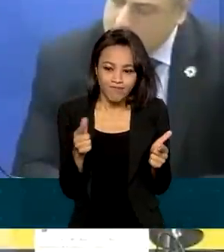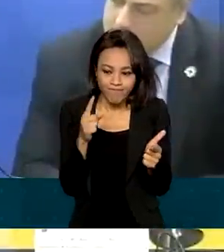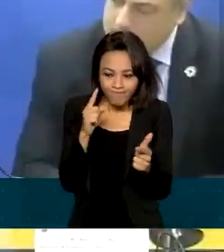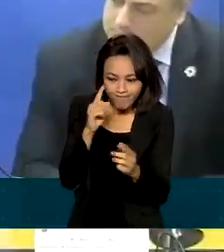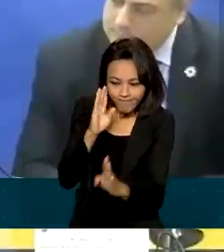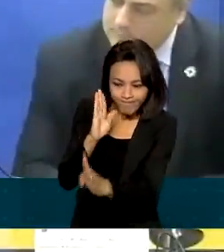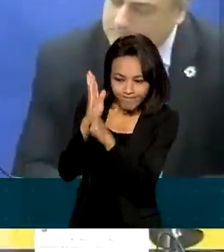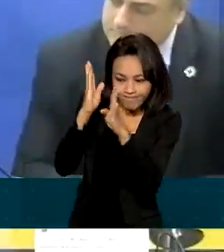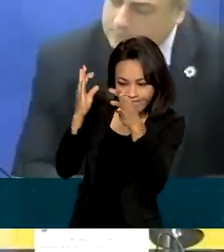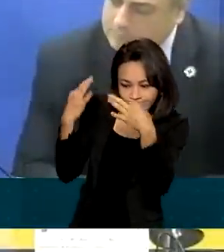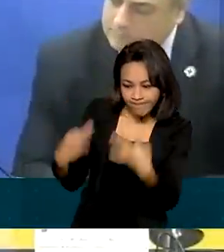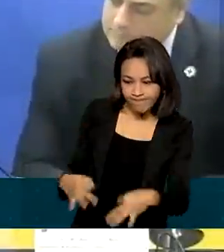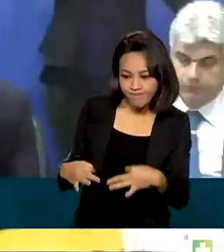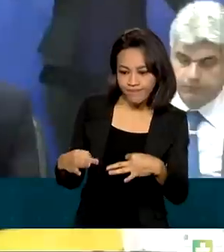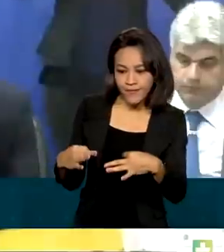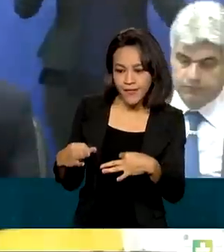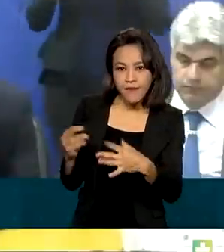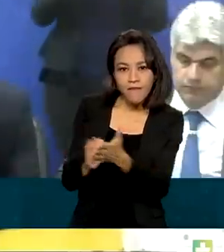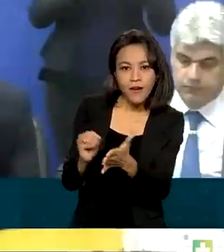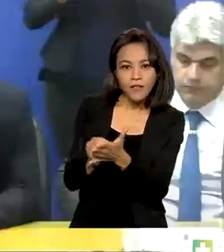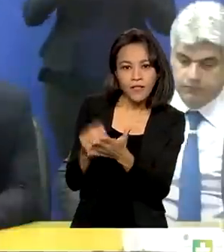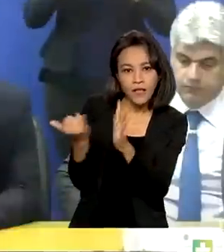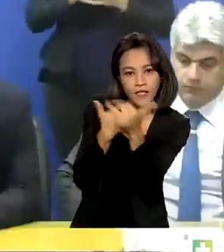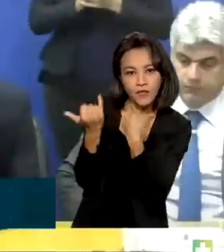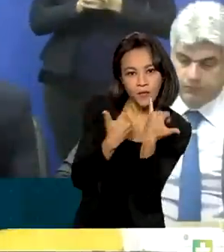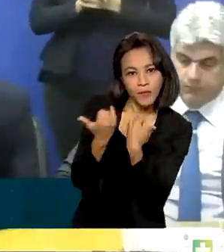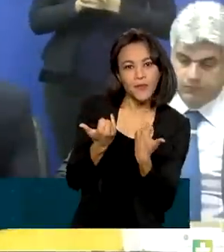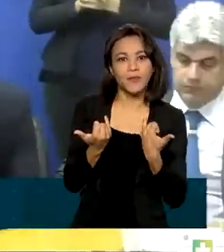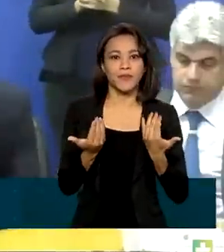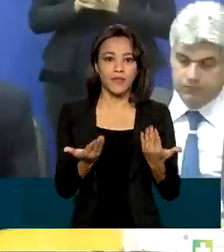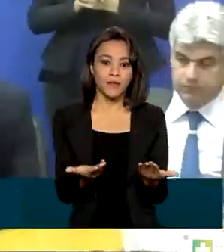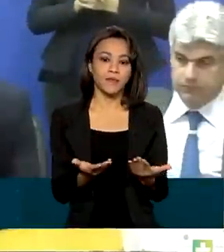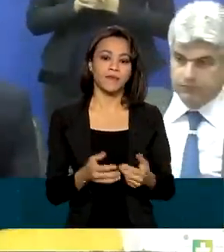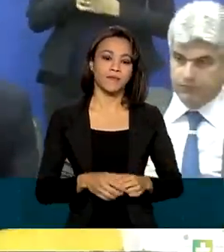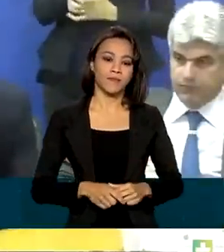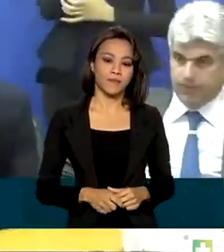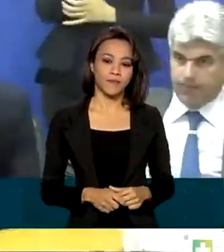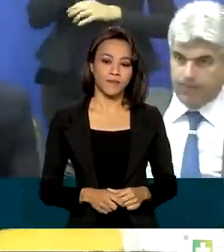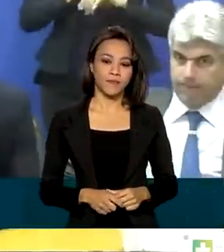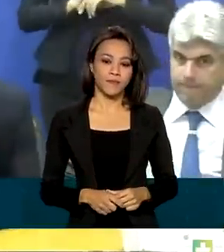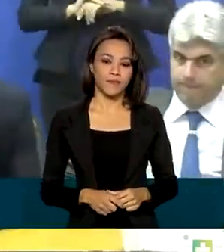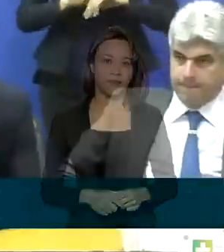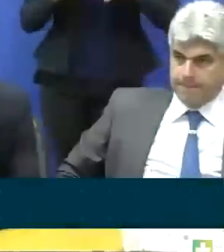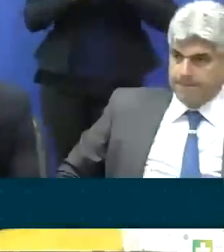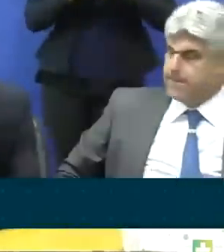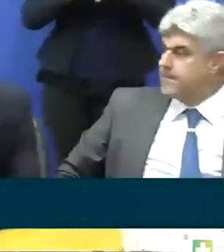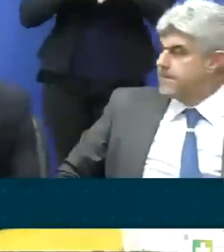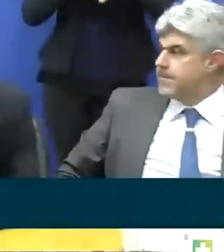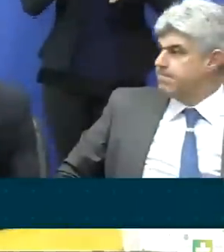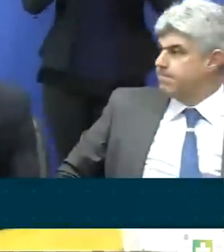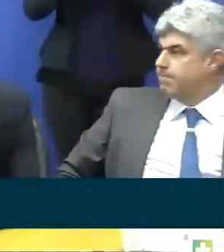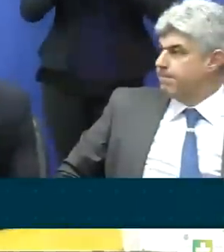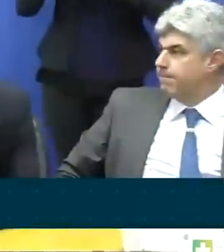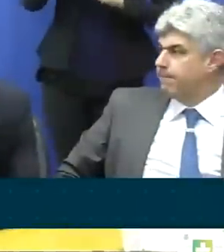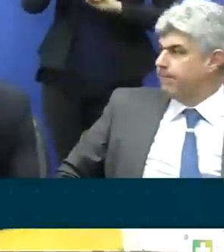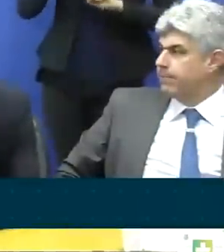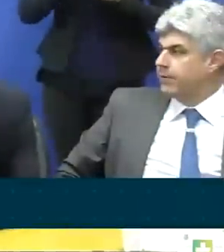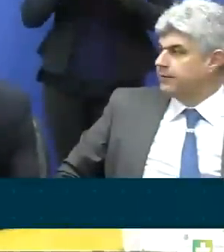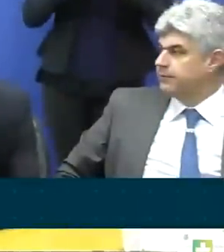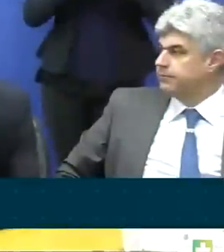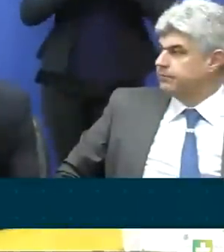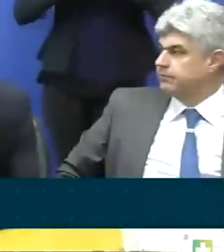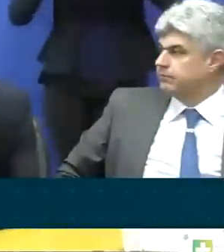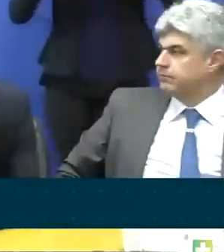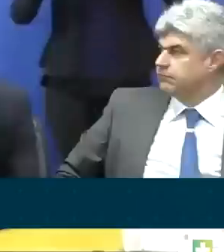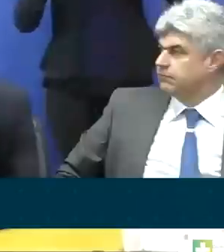sem dados. O que se quer, na realidade, é aprimorar a formação dos médicos, é